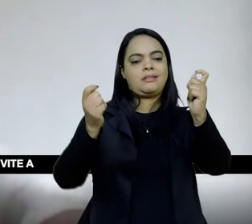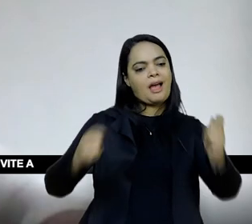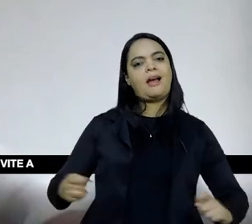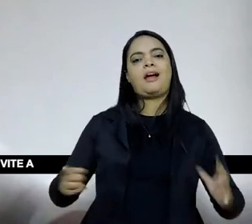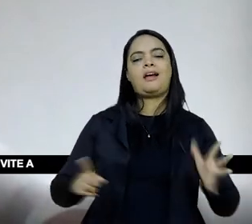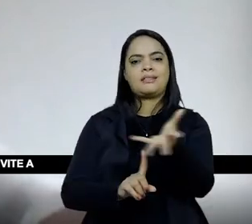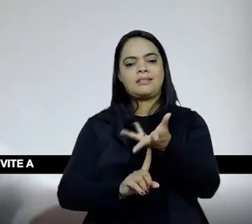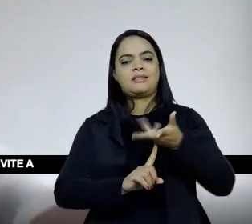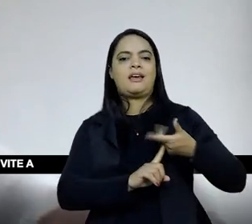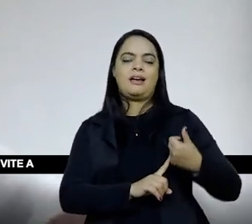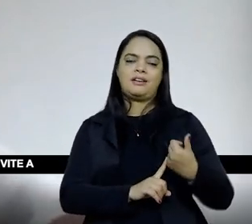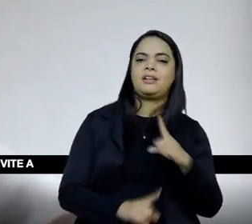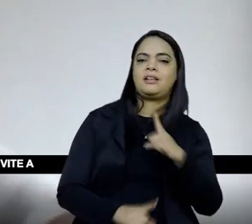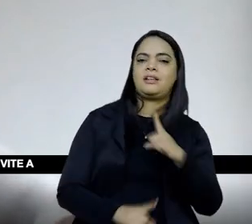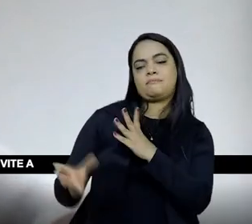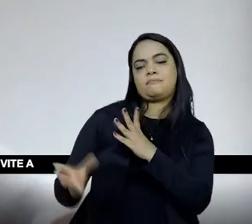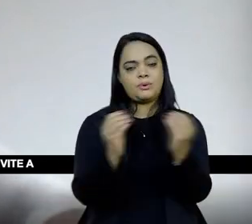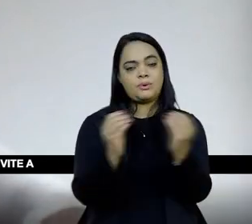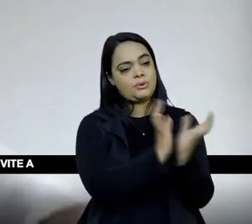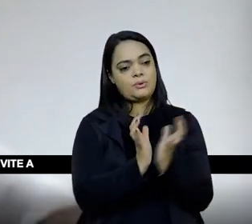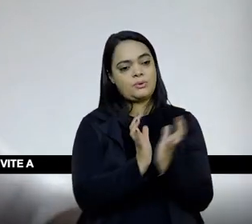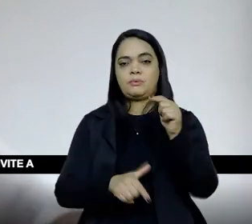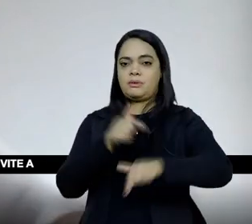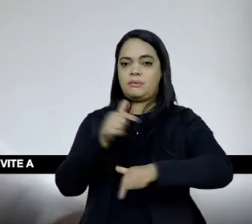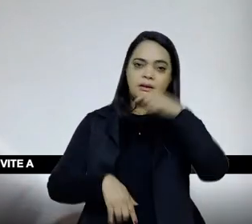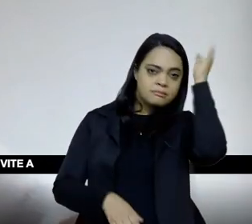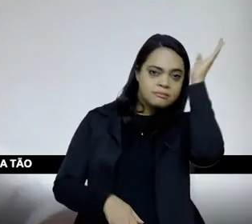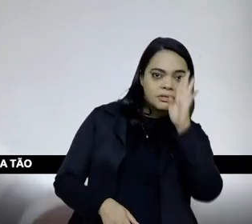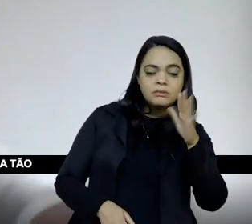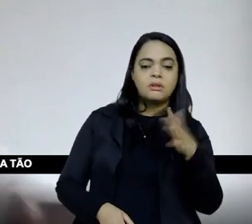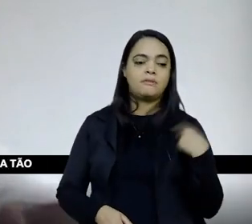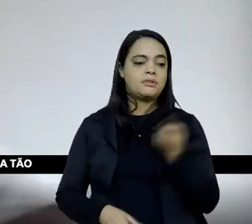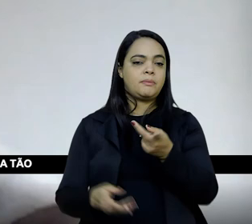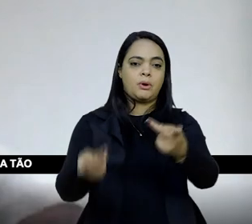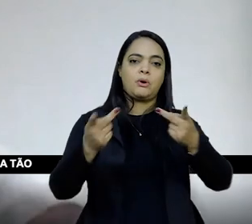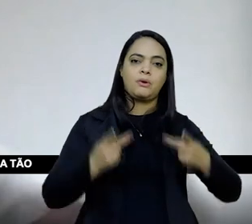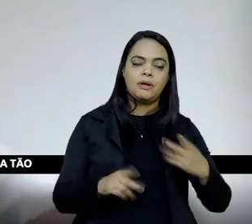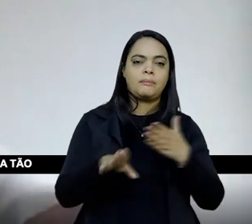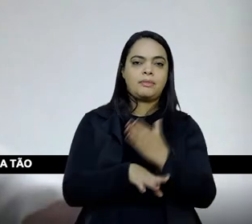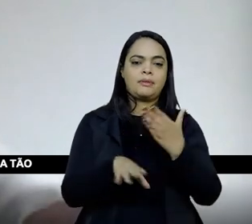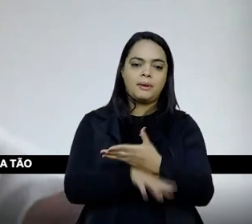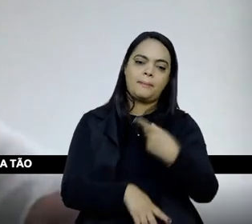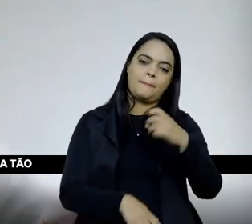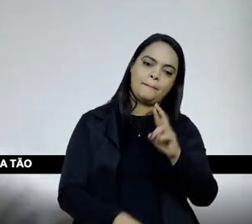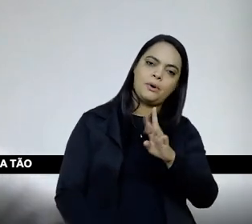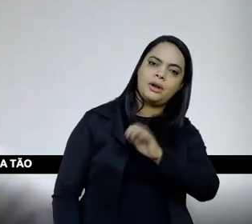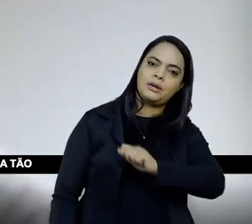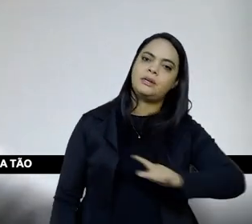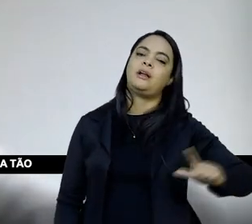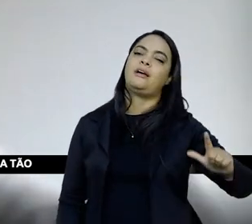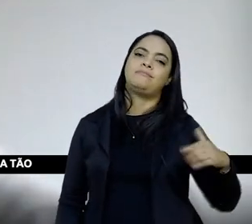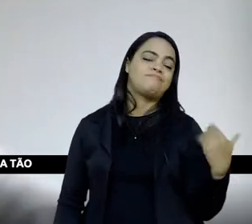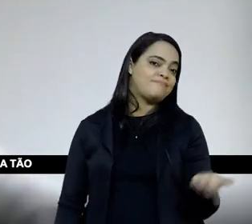Enfim, veja, tem muitos grupos trabalhando com isso no Brasil, talvez a gente possa fazer convite para estar com a gente no portal com isso, olha,